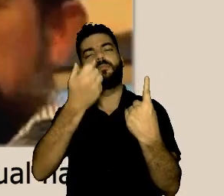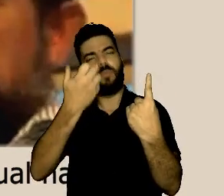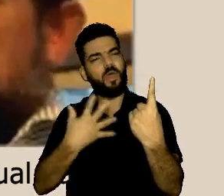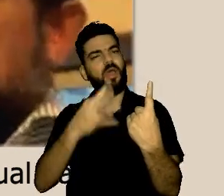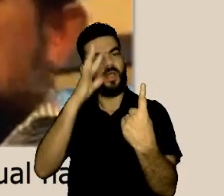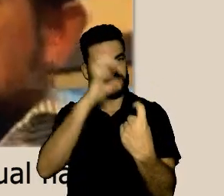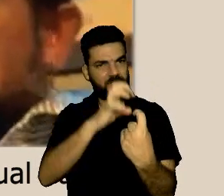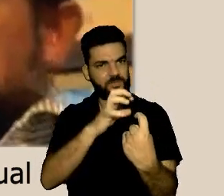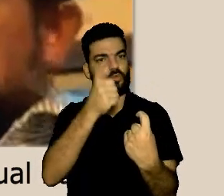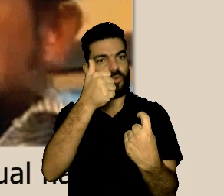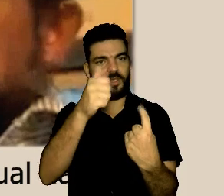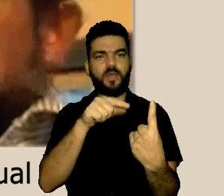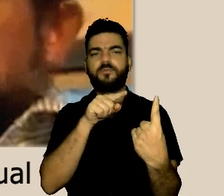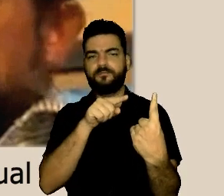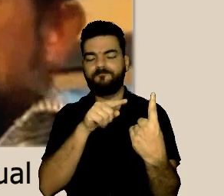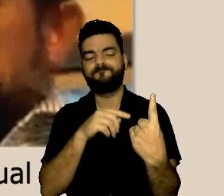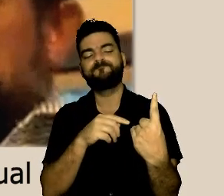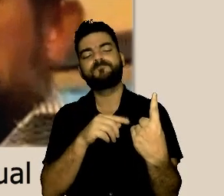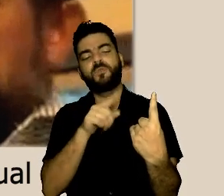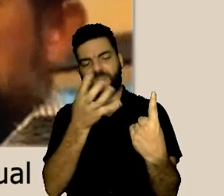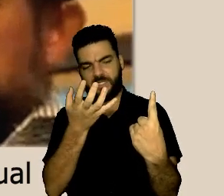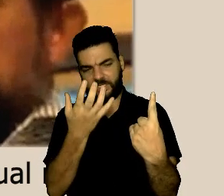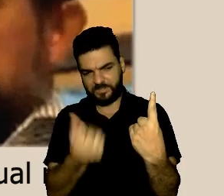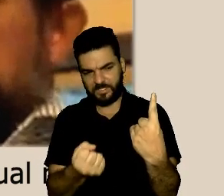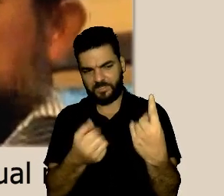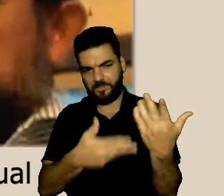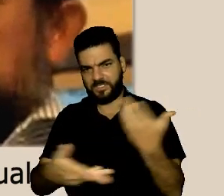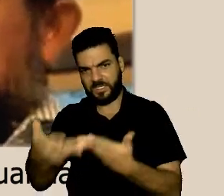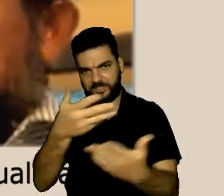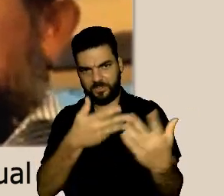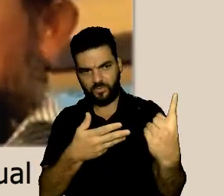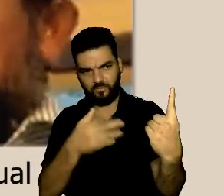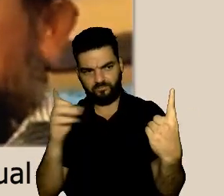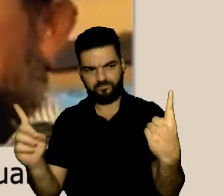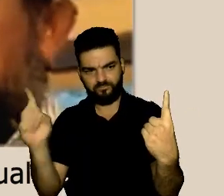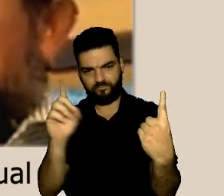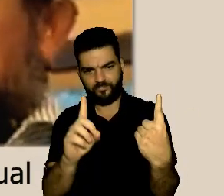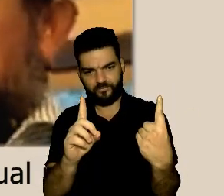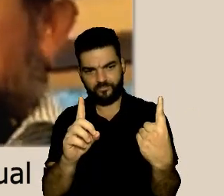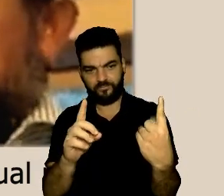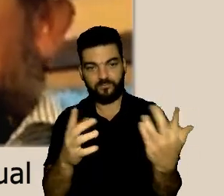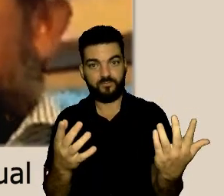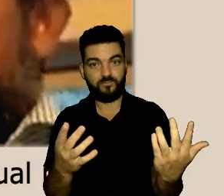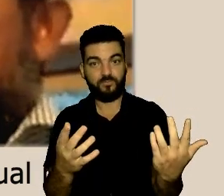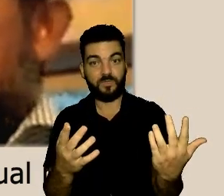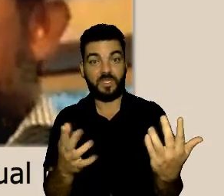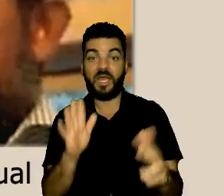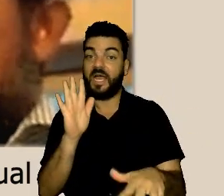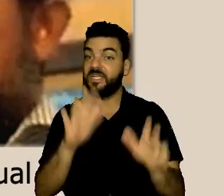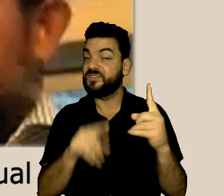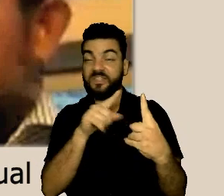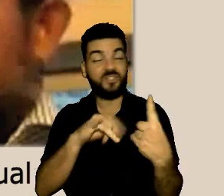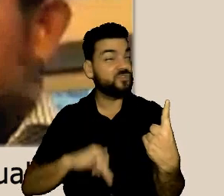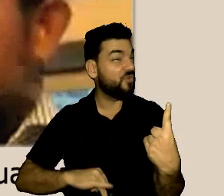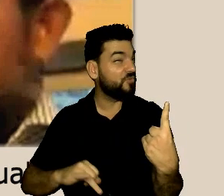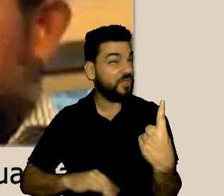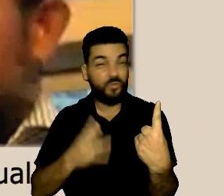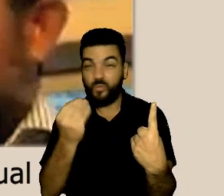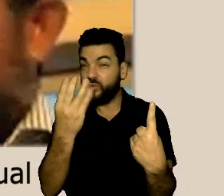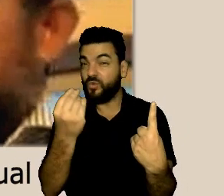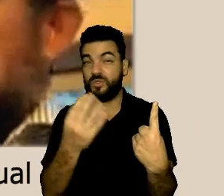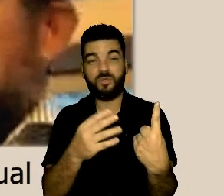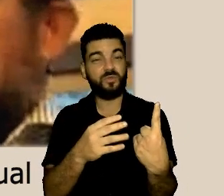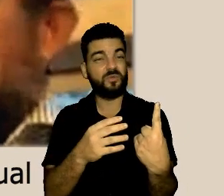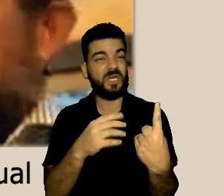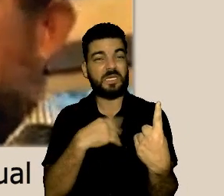consentimento desta pessoa porque Jocely falou muito bem às vezes o estrago